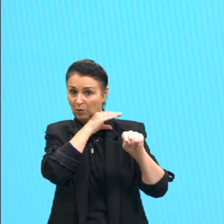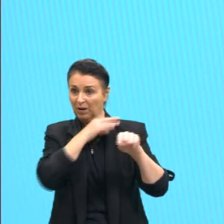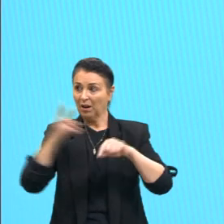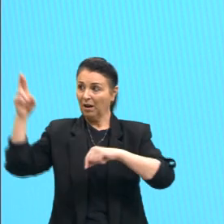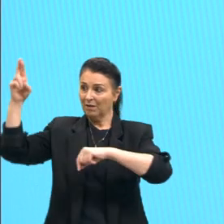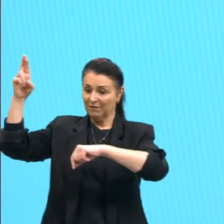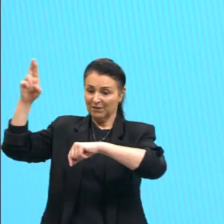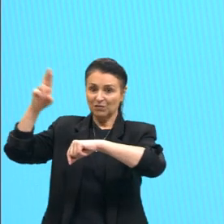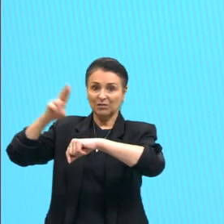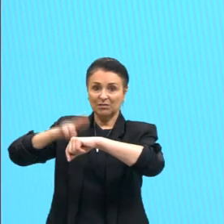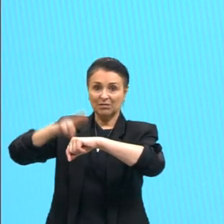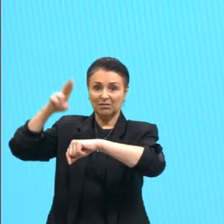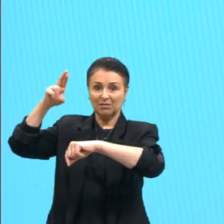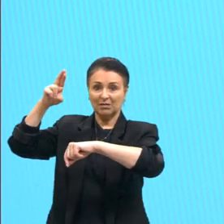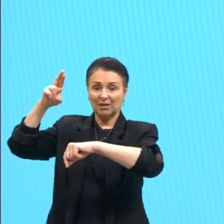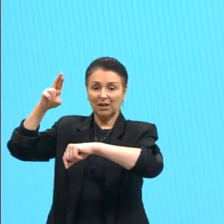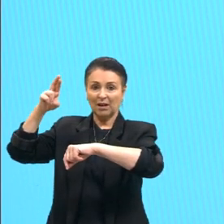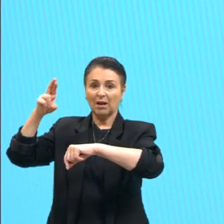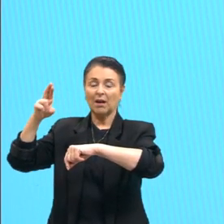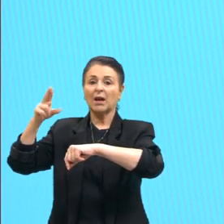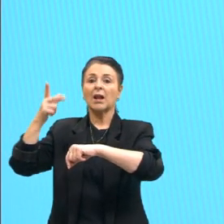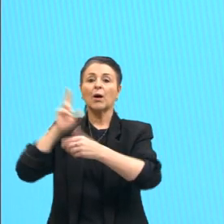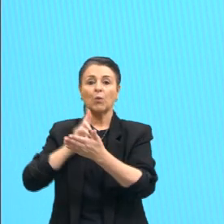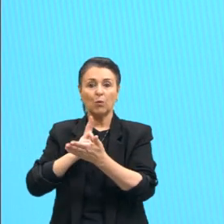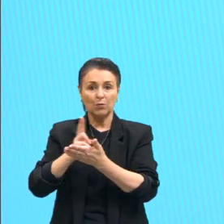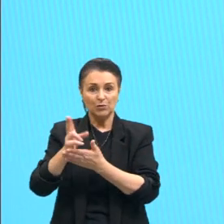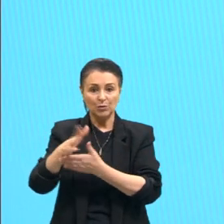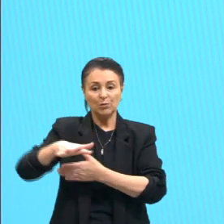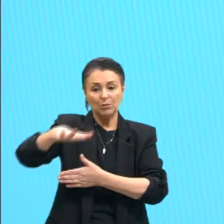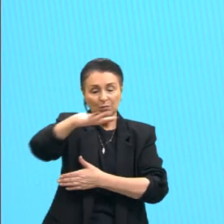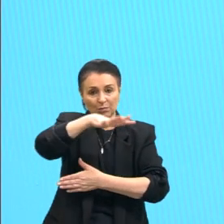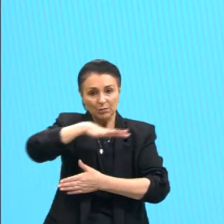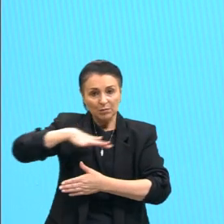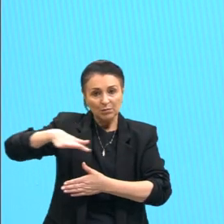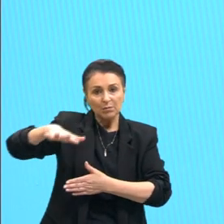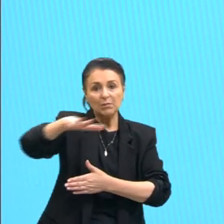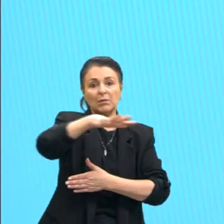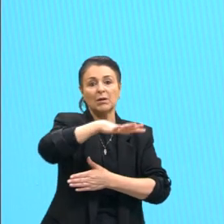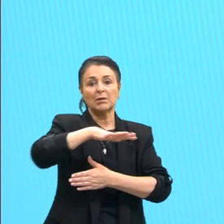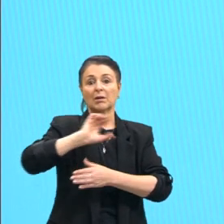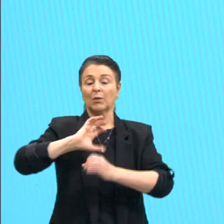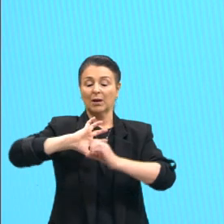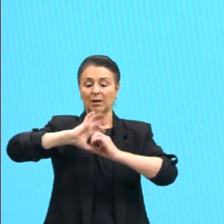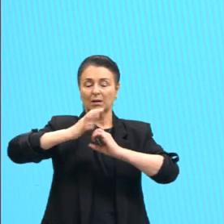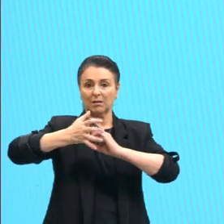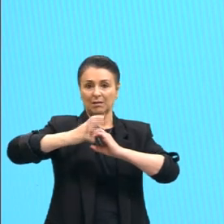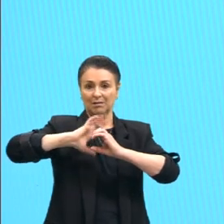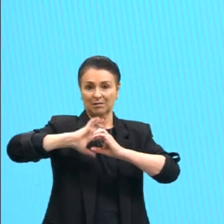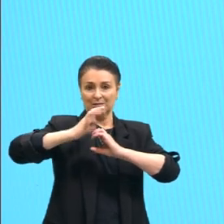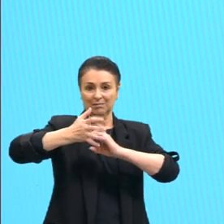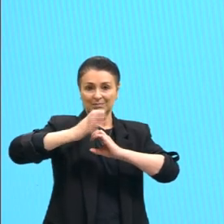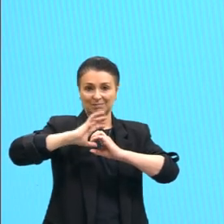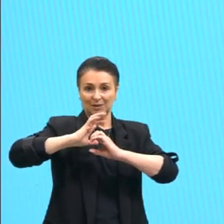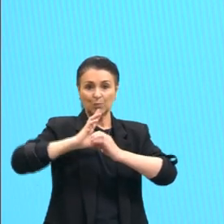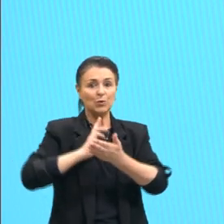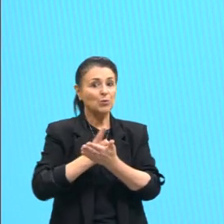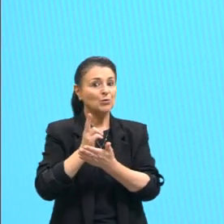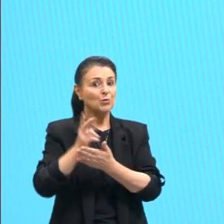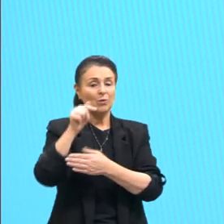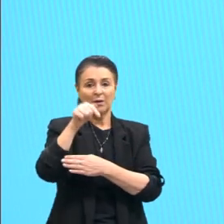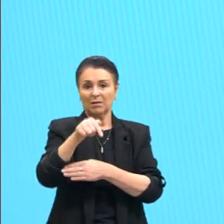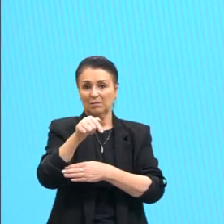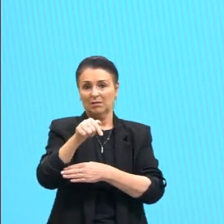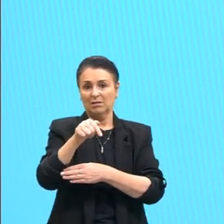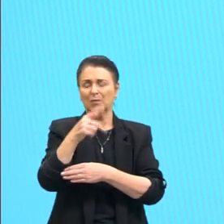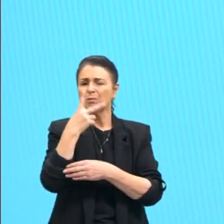e continue dentro desse ambiente, desse, desse, dessa atmosfera, certo, gurizada? É muito parecido